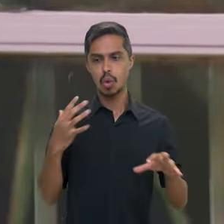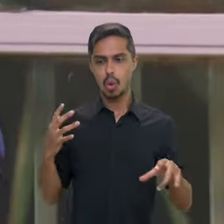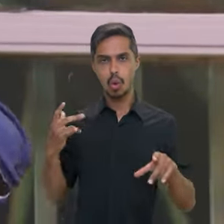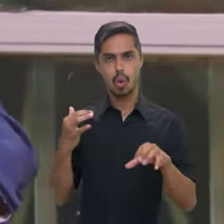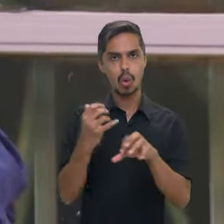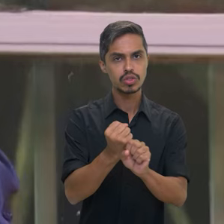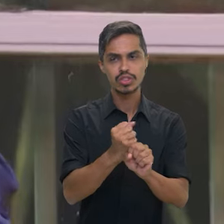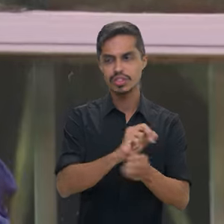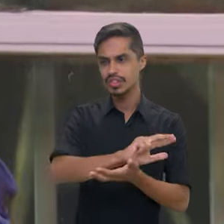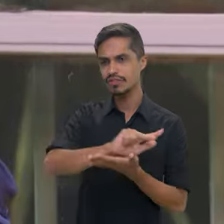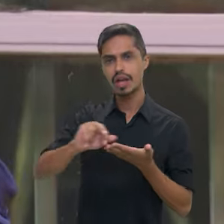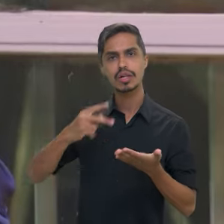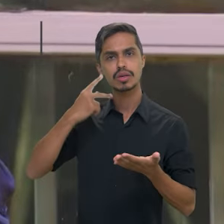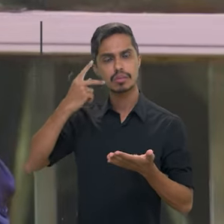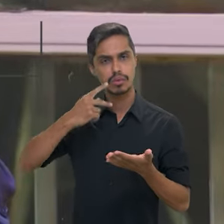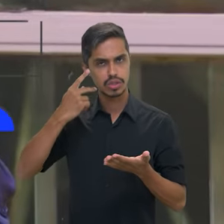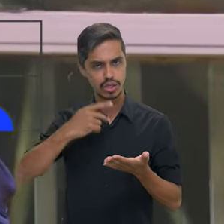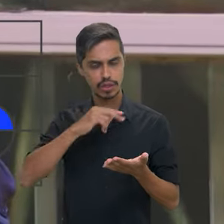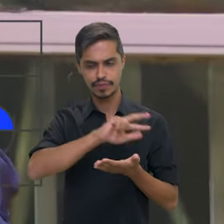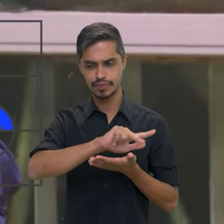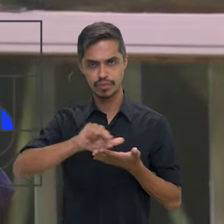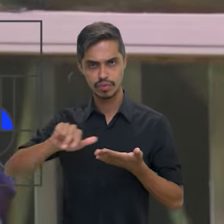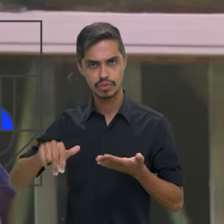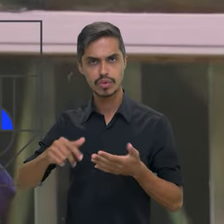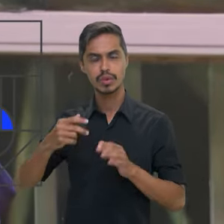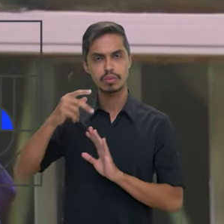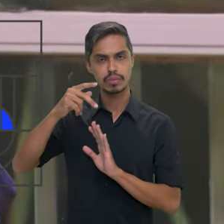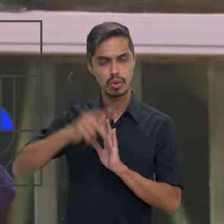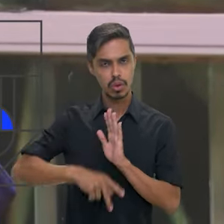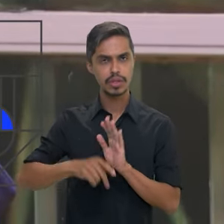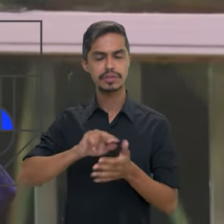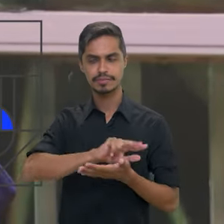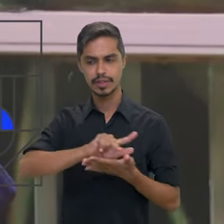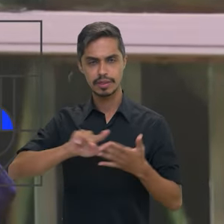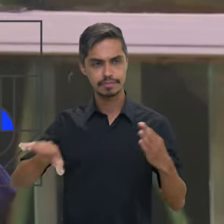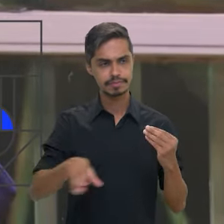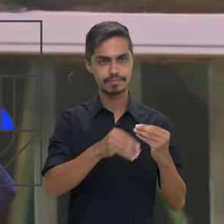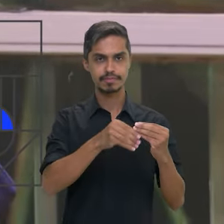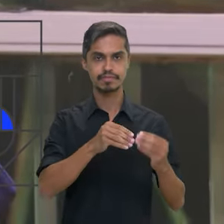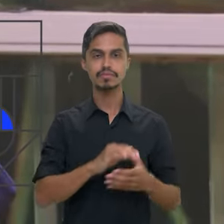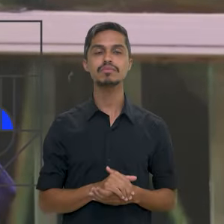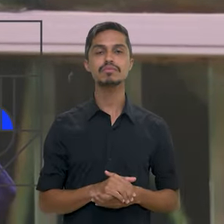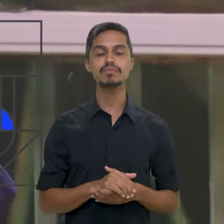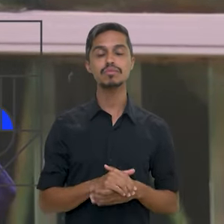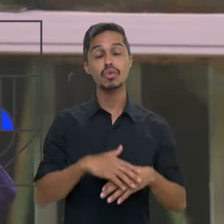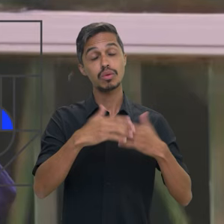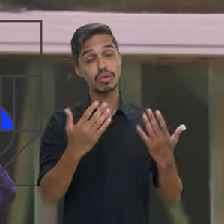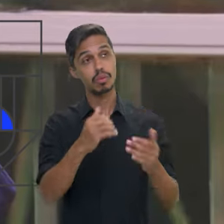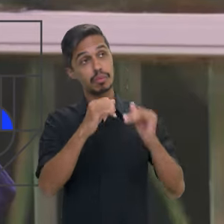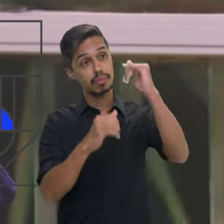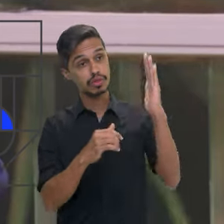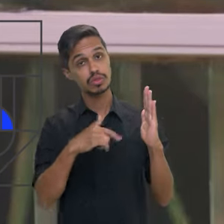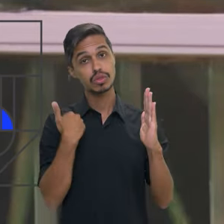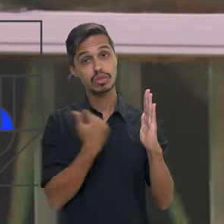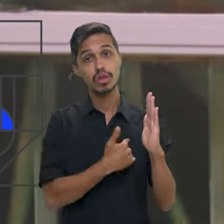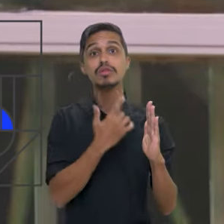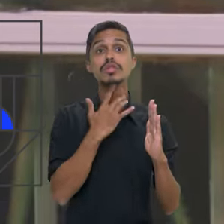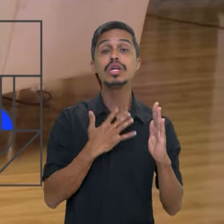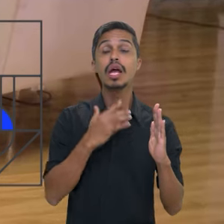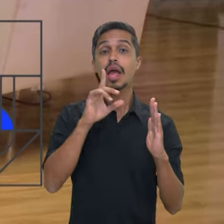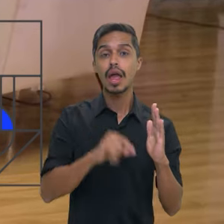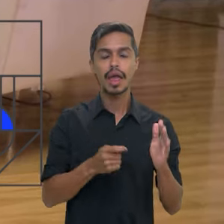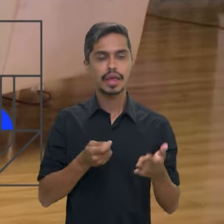de um conjunto grande de outros programas. E veja, o Brasil, o que nós queremos é